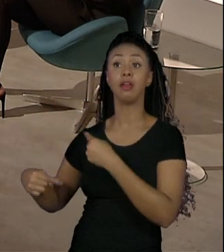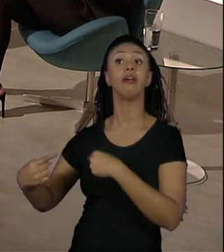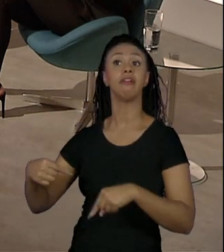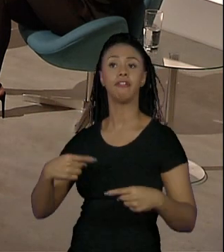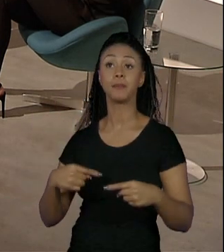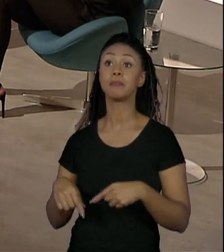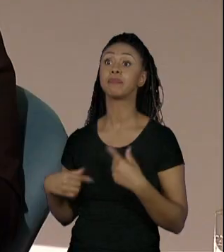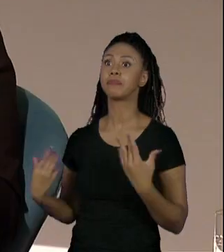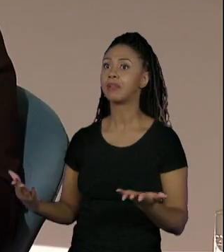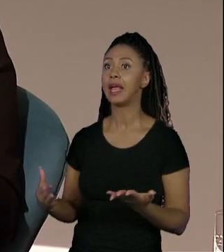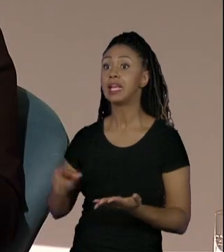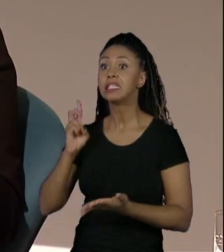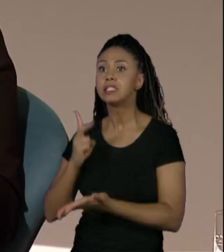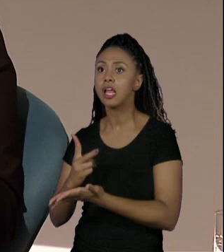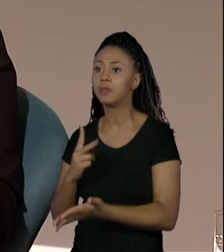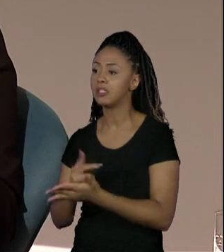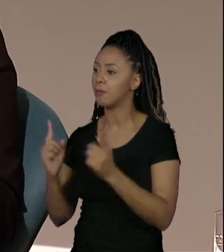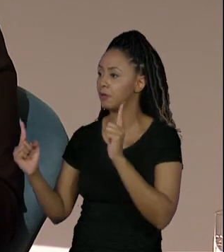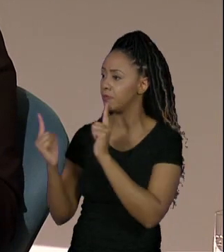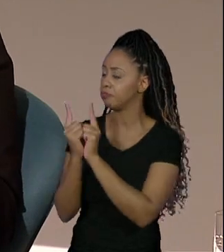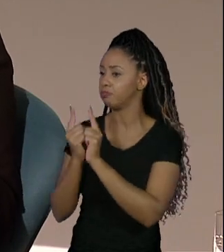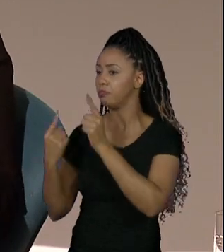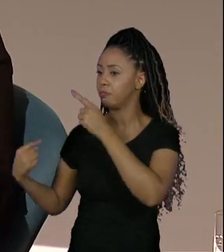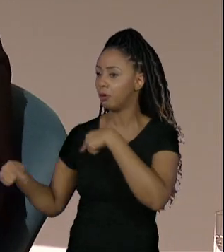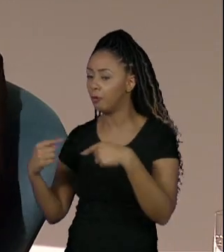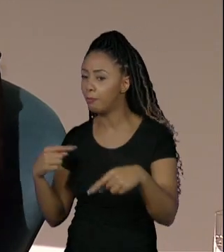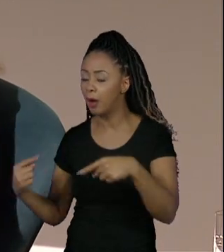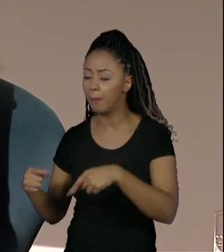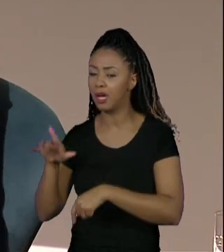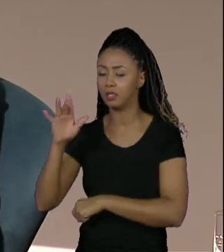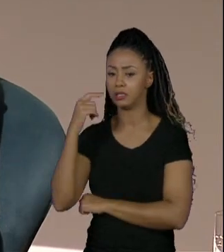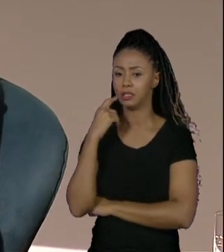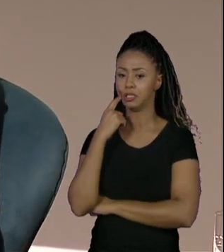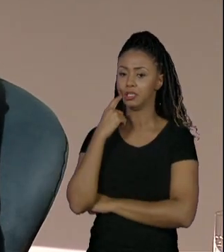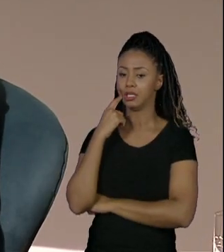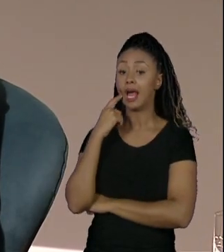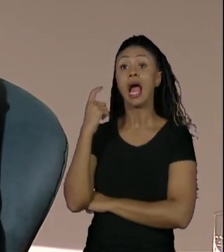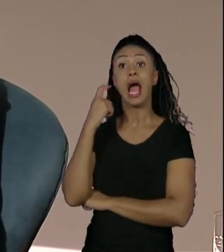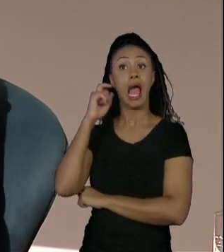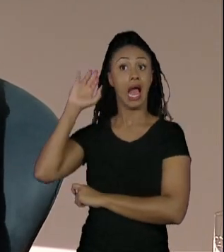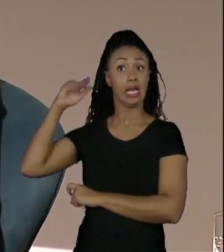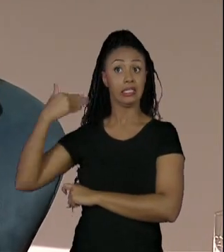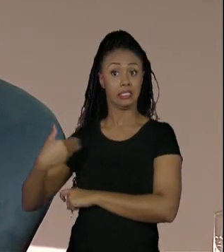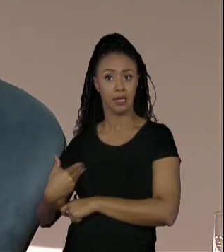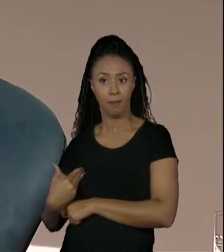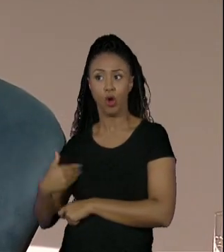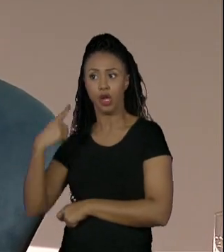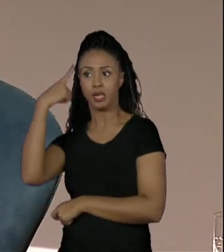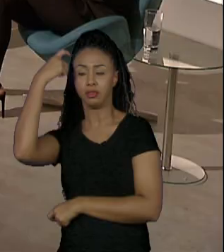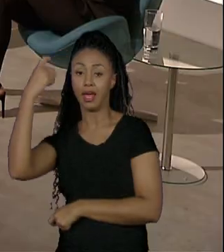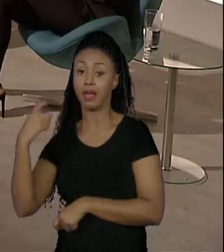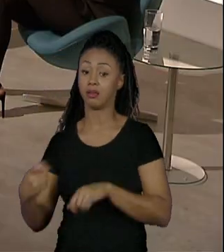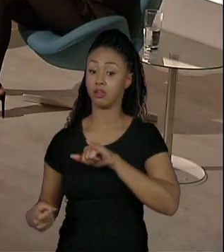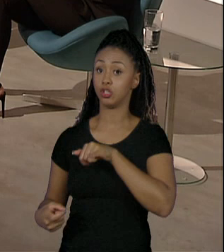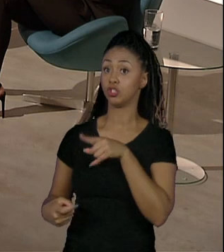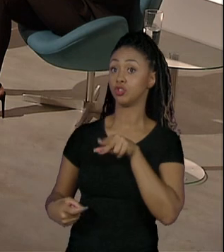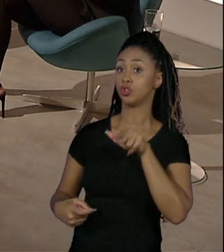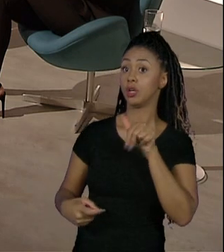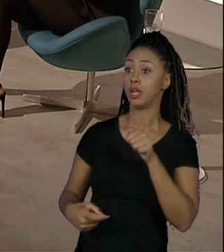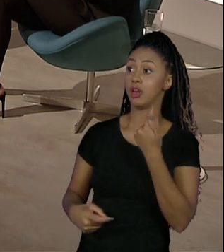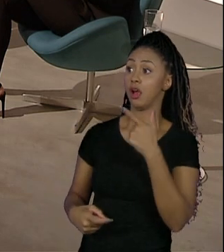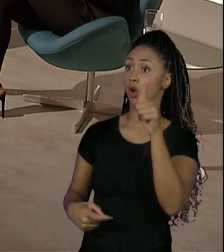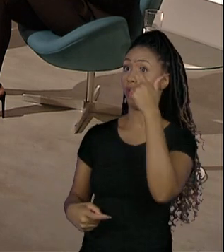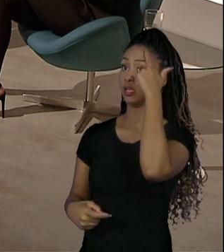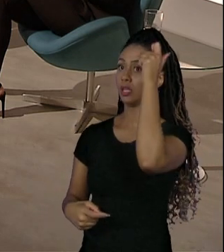E aí, a cada discussão, a gente tinha que parar para pensar, porque às vezes a Simone dava uma ideia, a Juliana dava outra ideia e foi